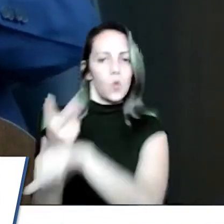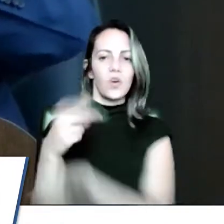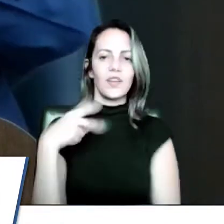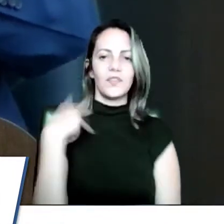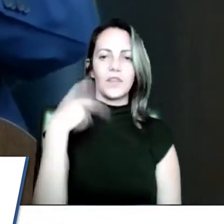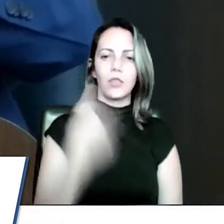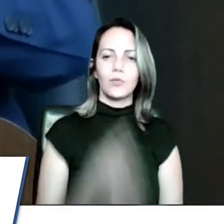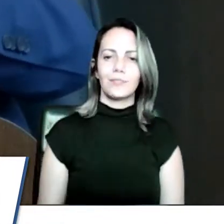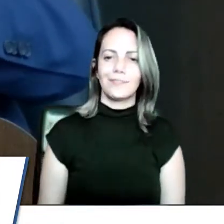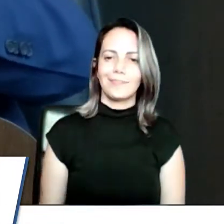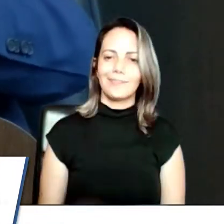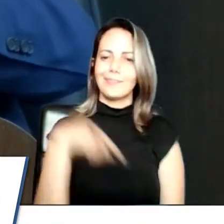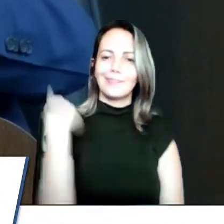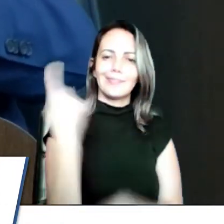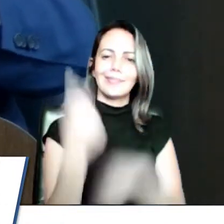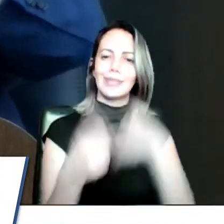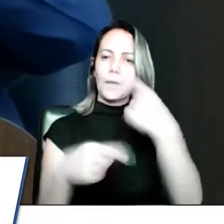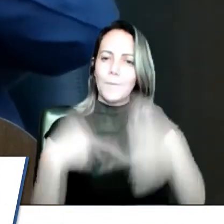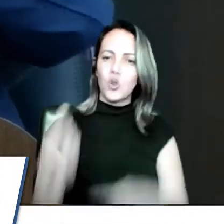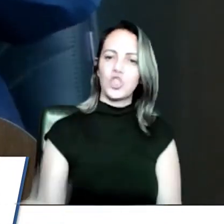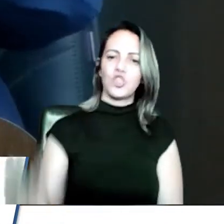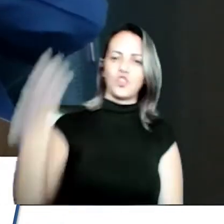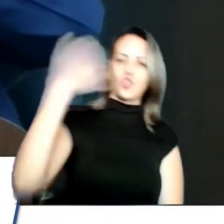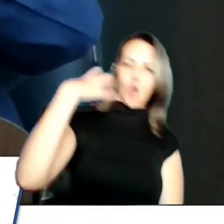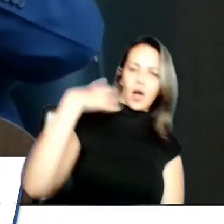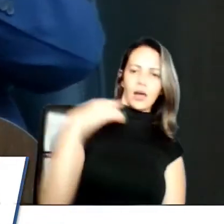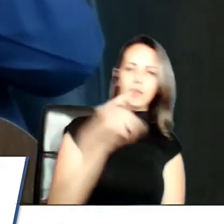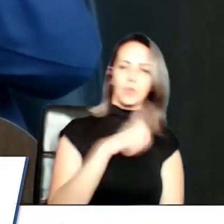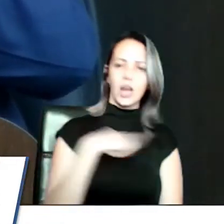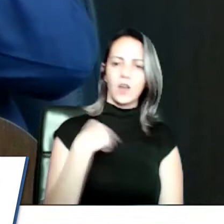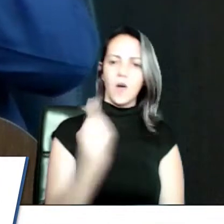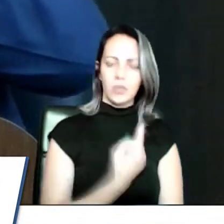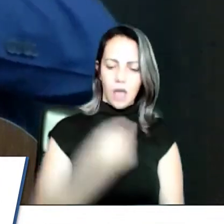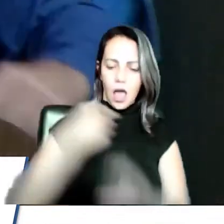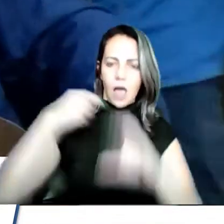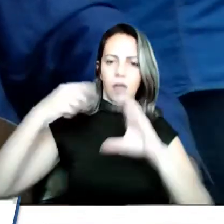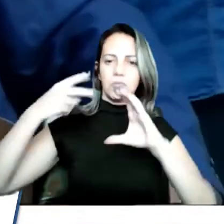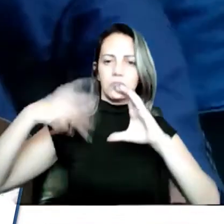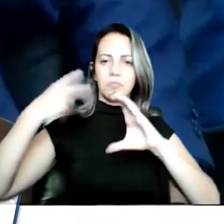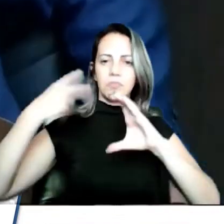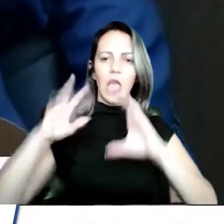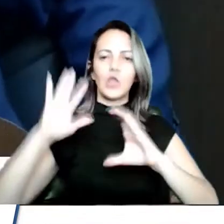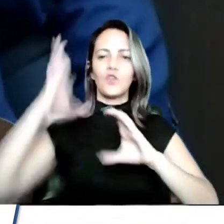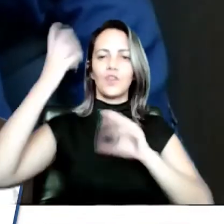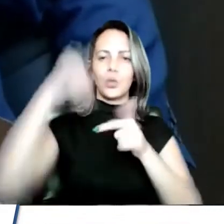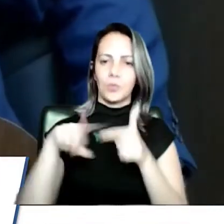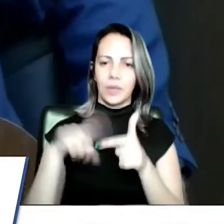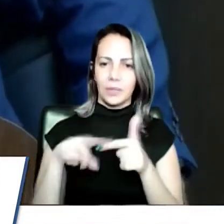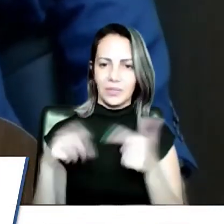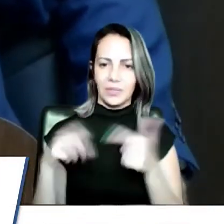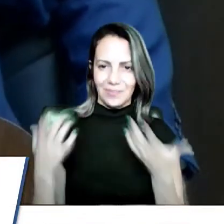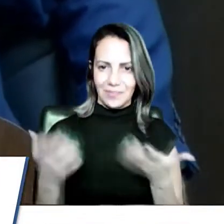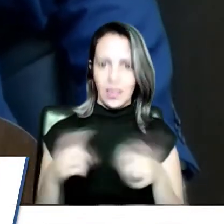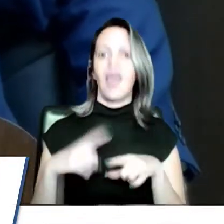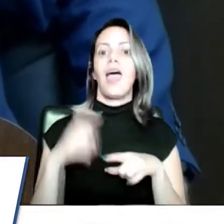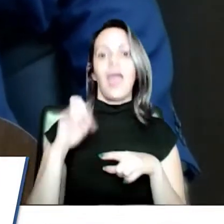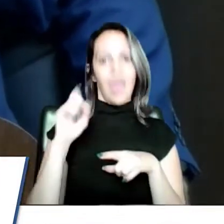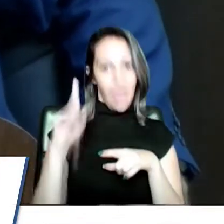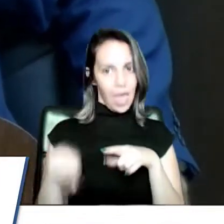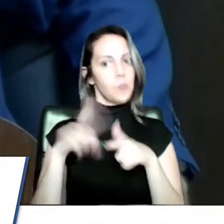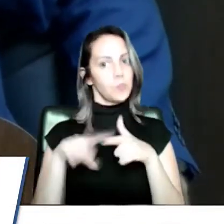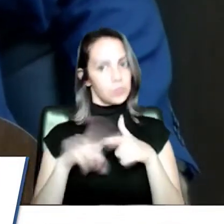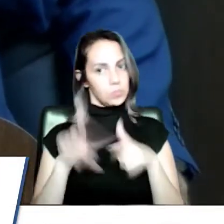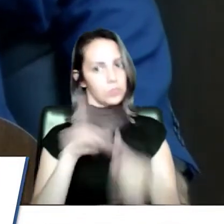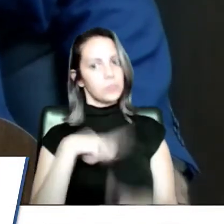problema nosso? Lógico que é problema nosso, mas dentro da nossa área de competência. Mas eu fico preocupado com a inércia do poder público.